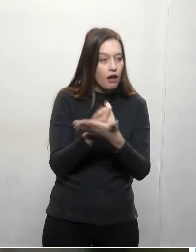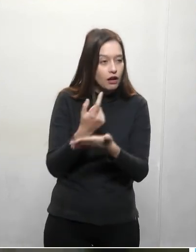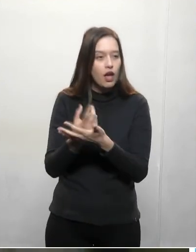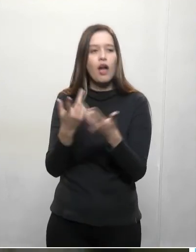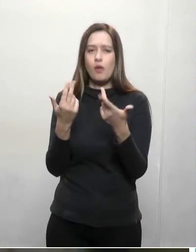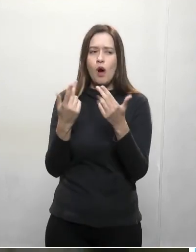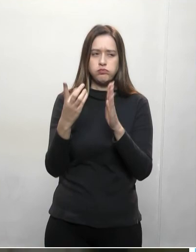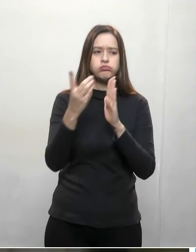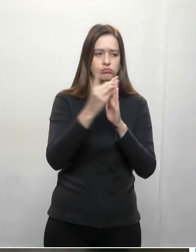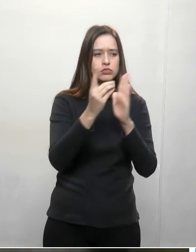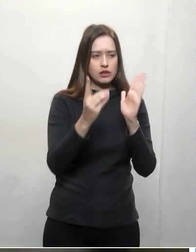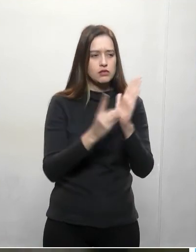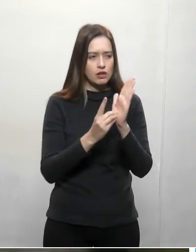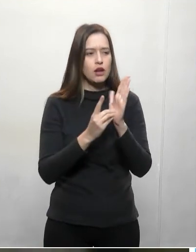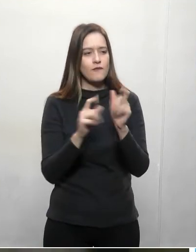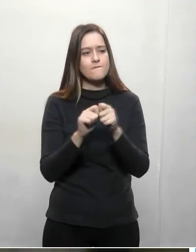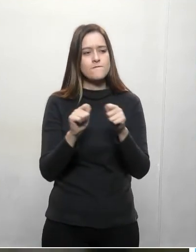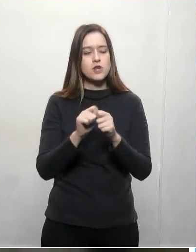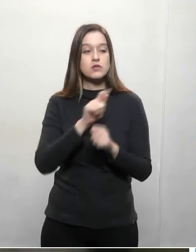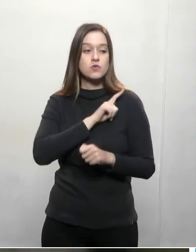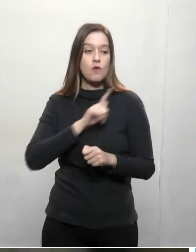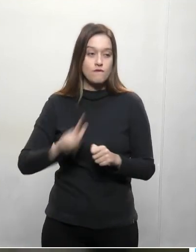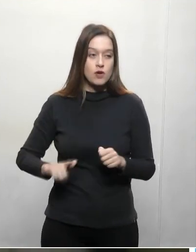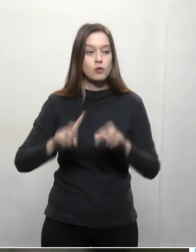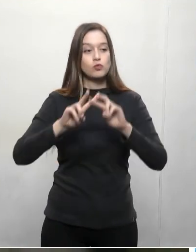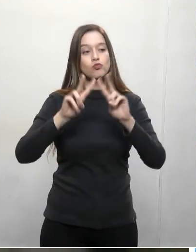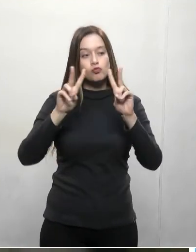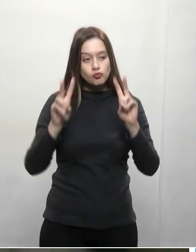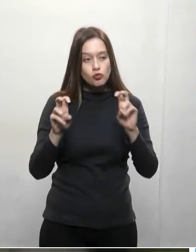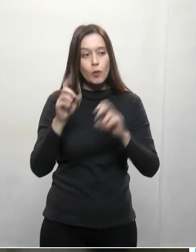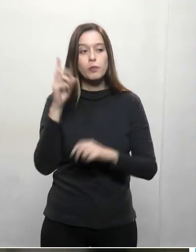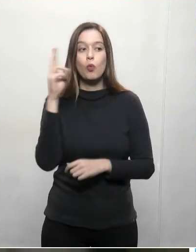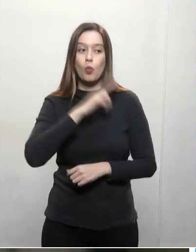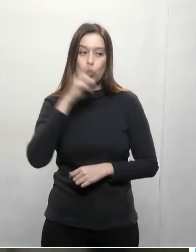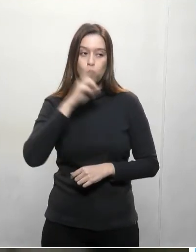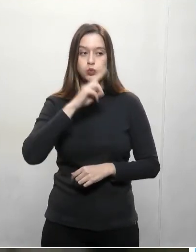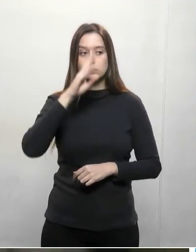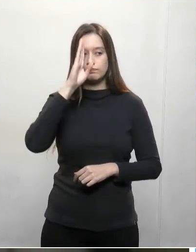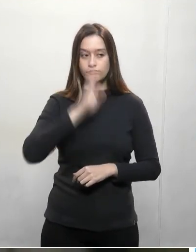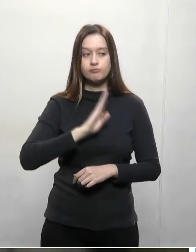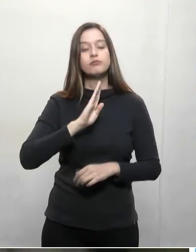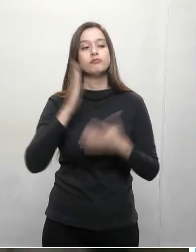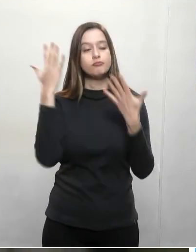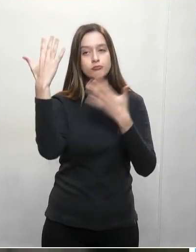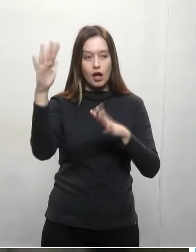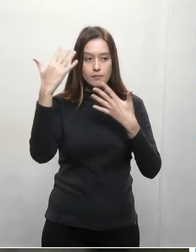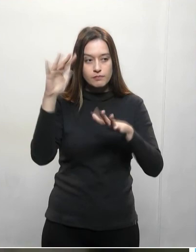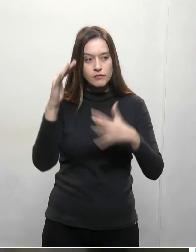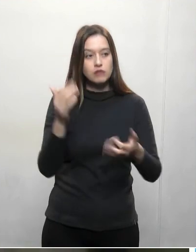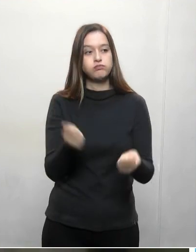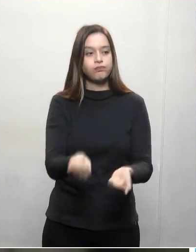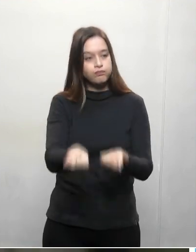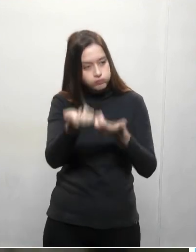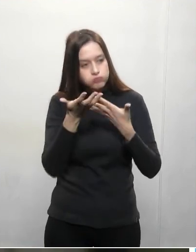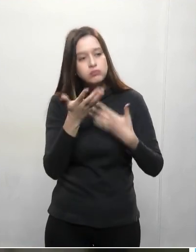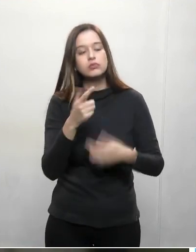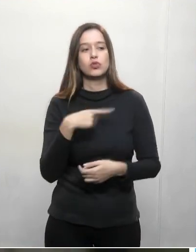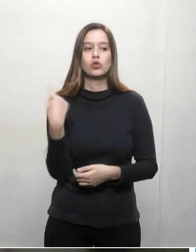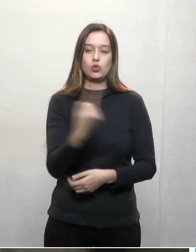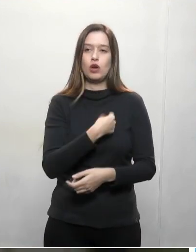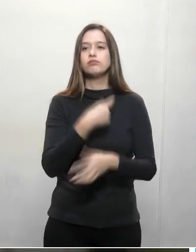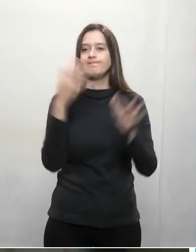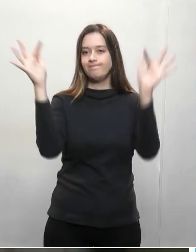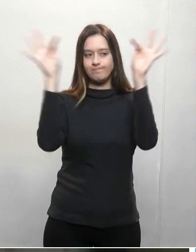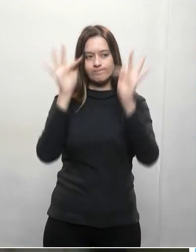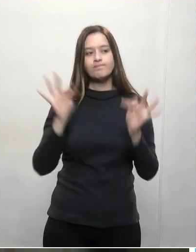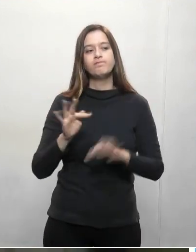calamidade pública. Então, parabéns pela atuação e ficamos felizes de receber essa notícia de que os servidores terão seu pagamento em